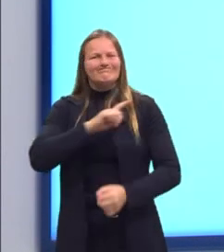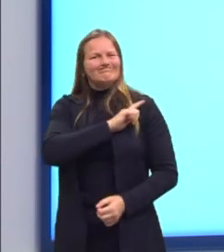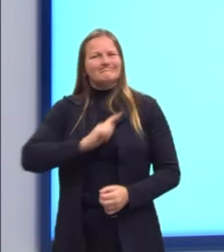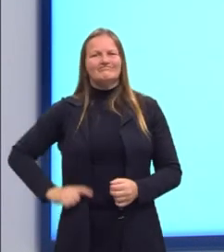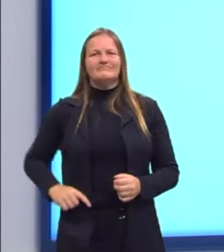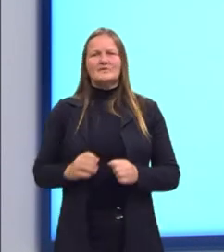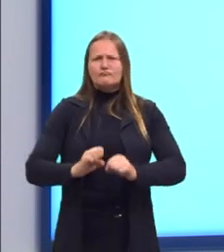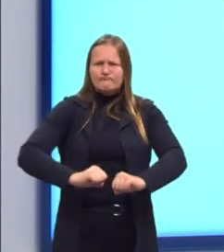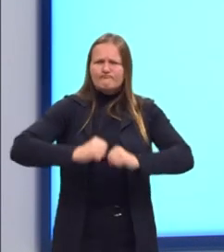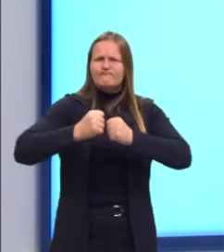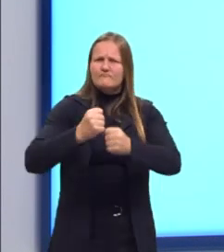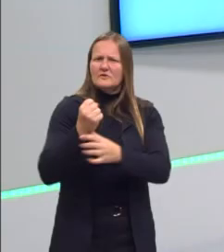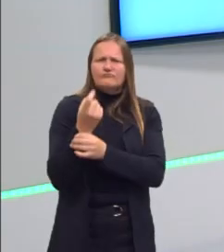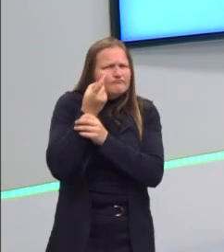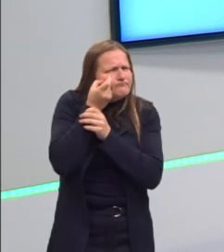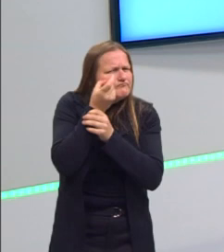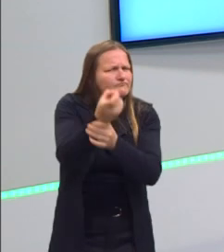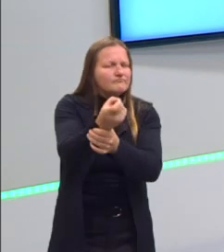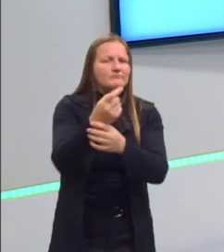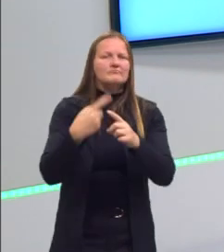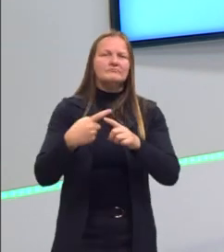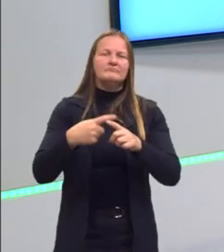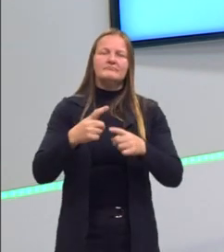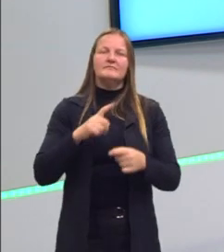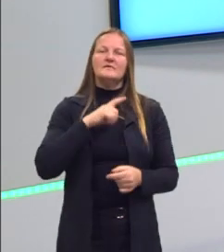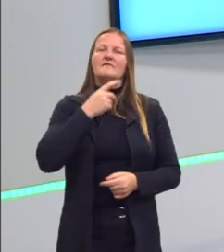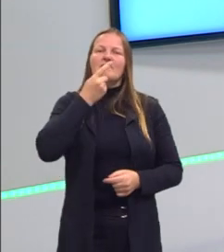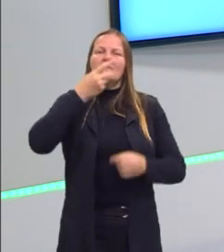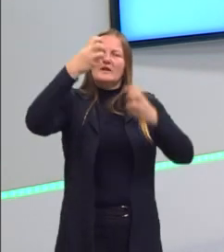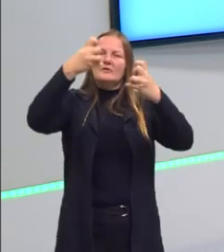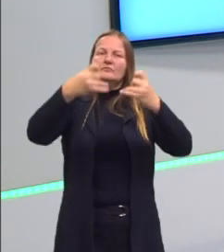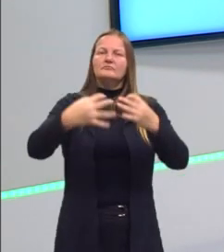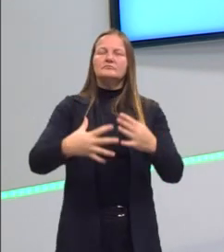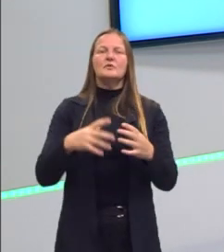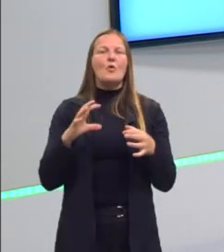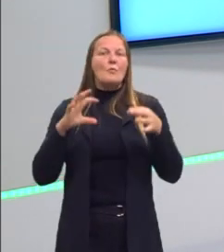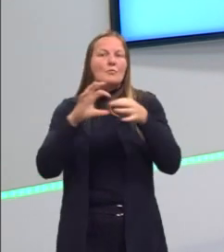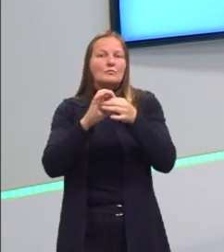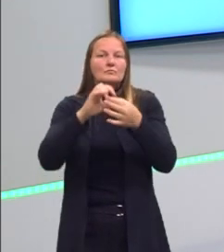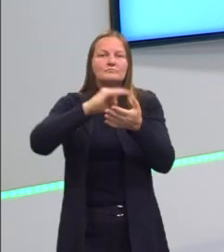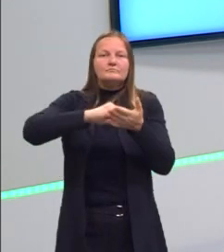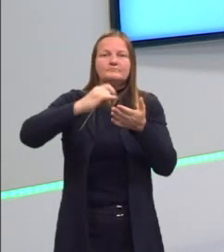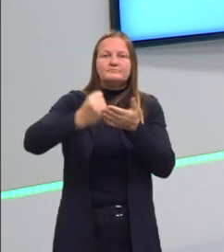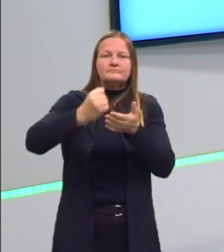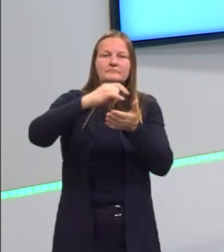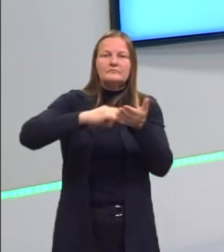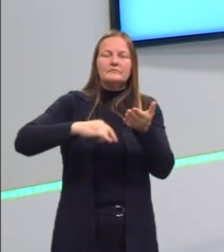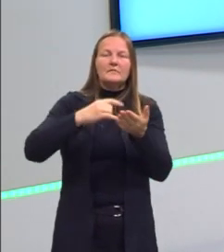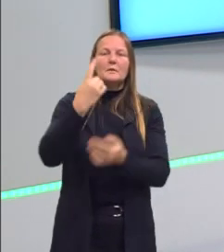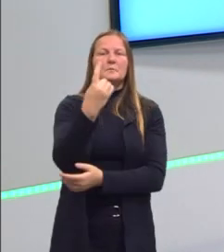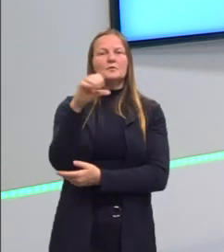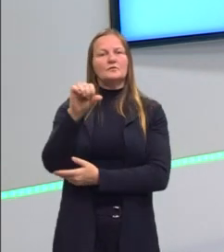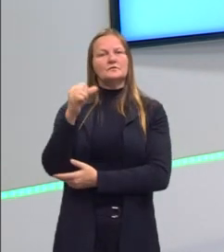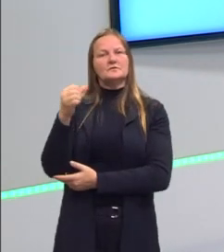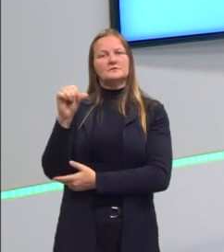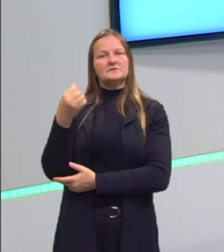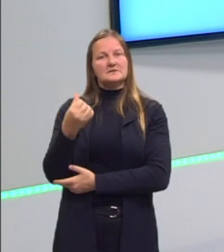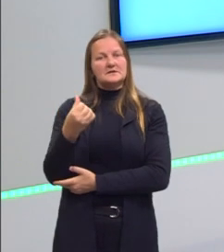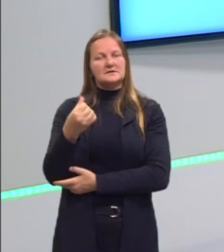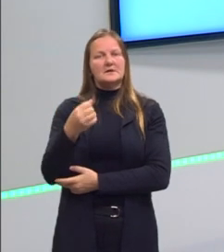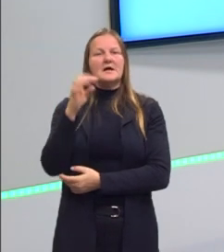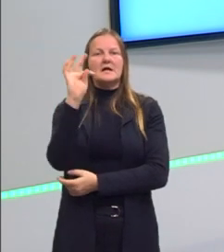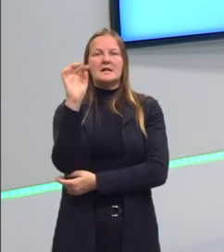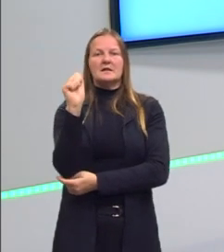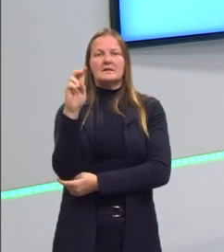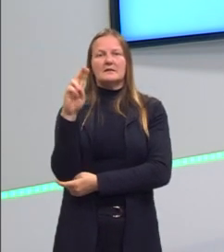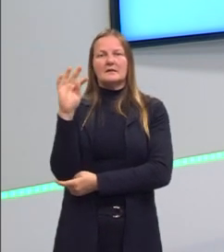garantiam os seus interesses. E a gente vai falar do convênio de Taubaté, de 1906. O principal